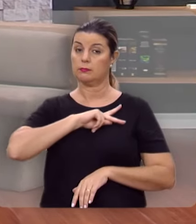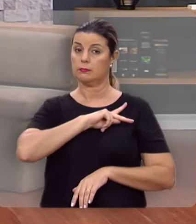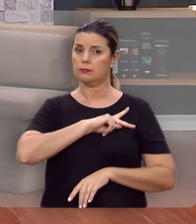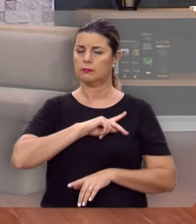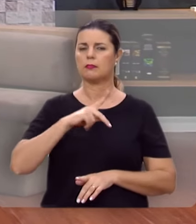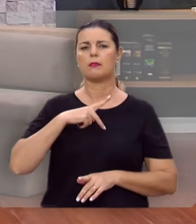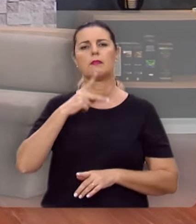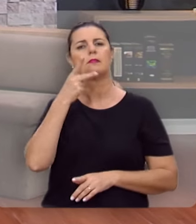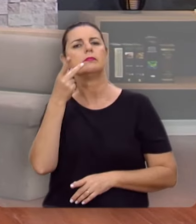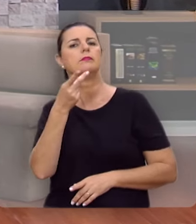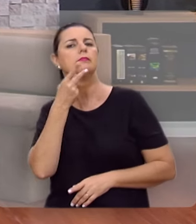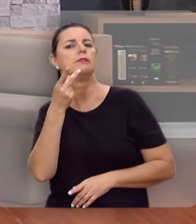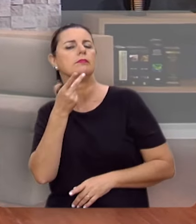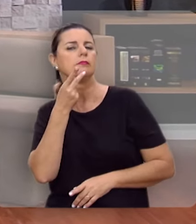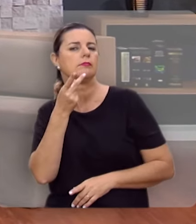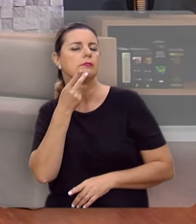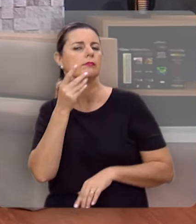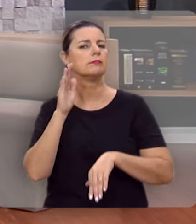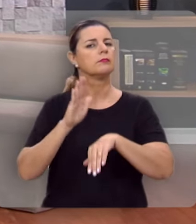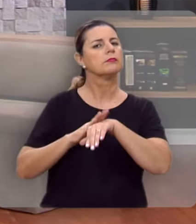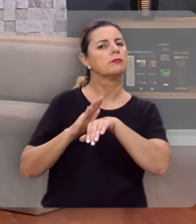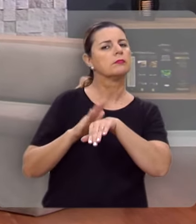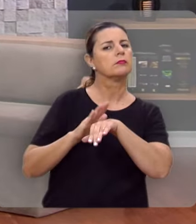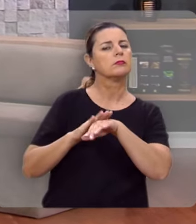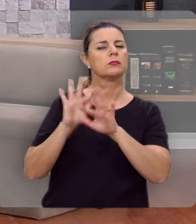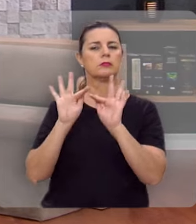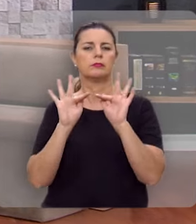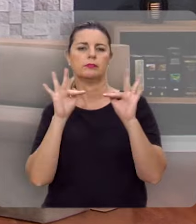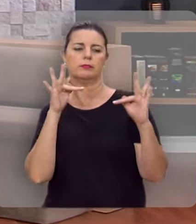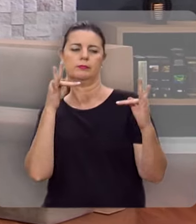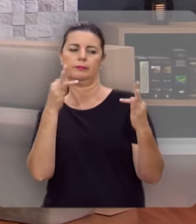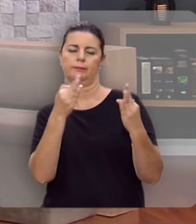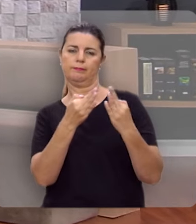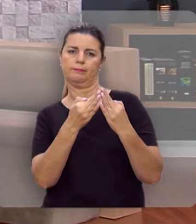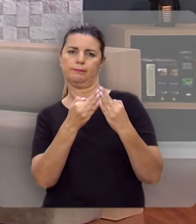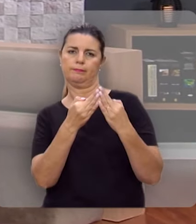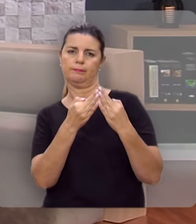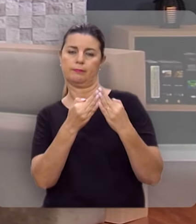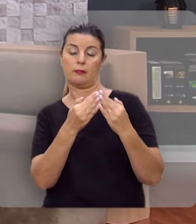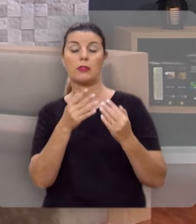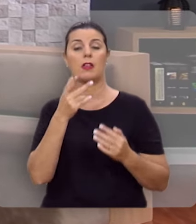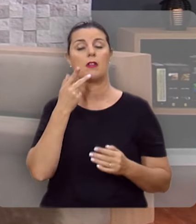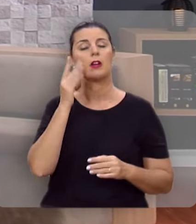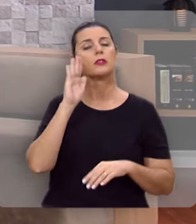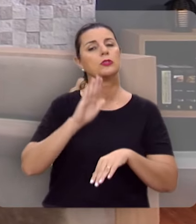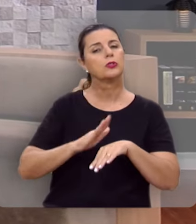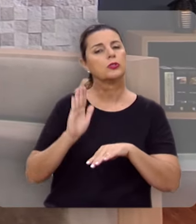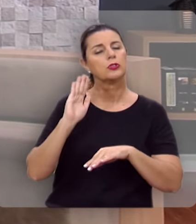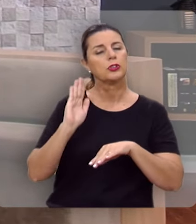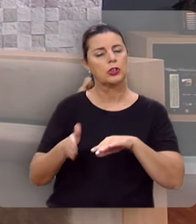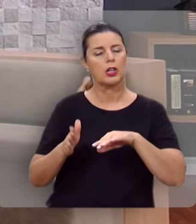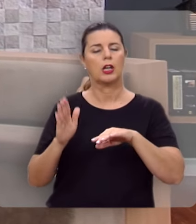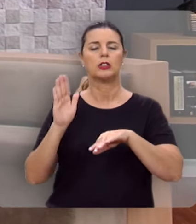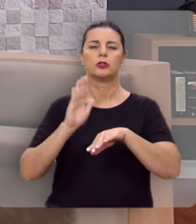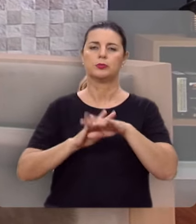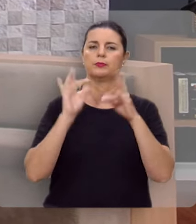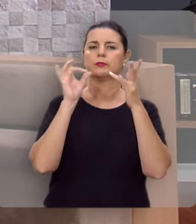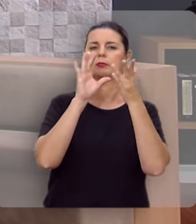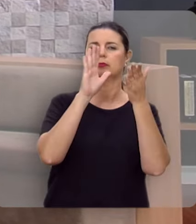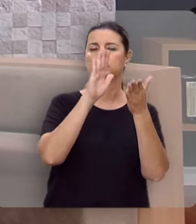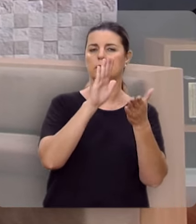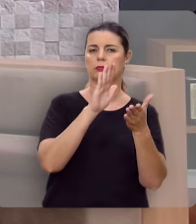Paulo está tratando da questão da família. E ele já falou sobre casamento,